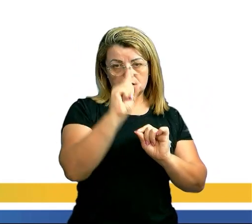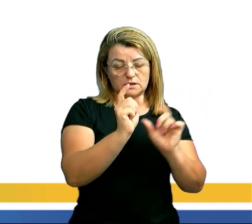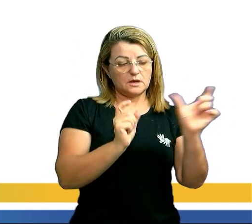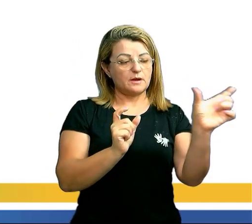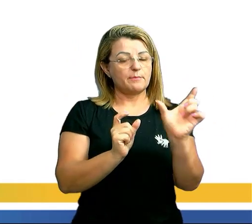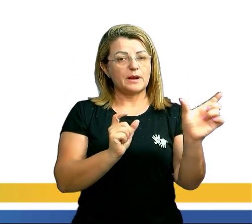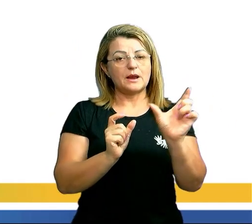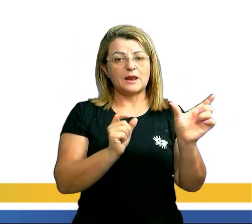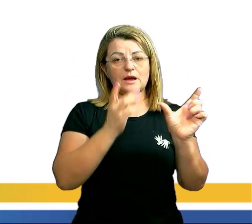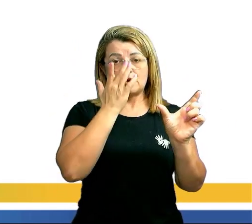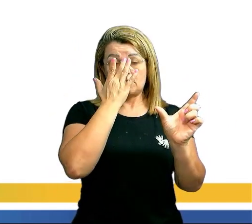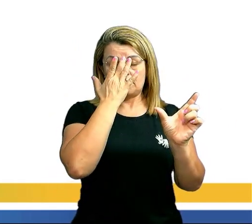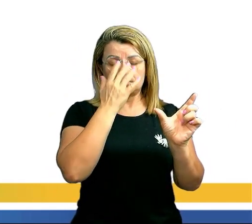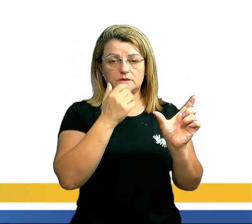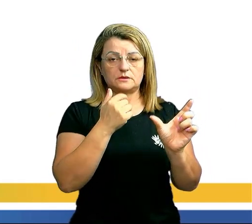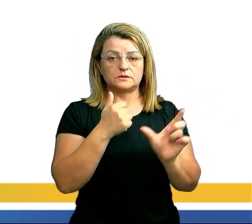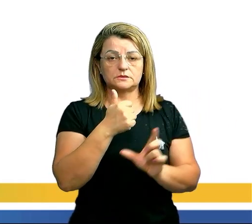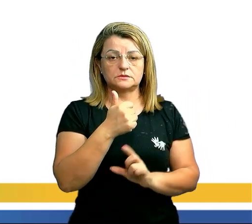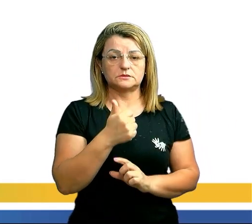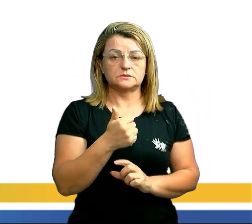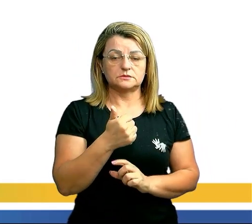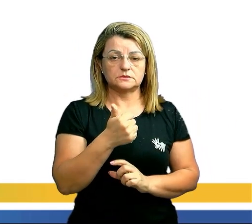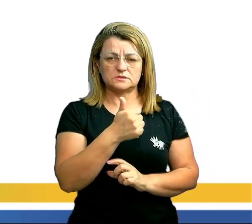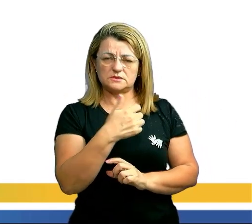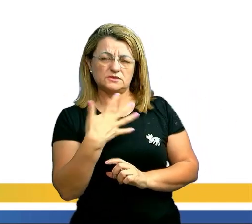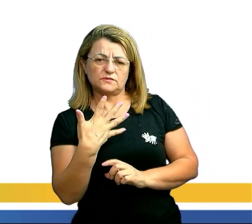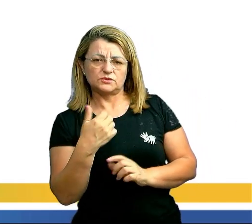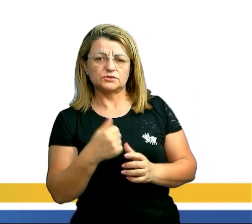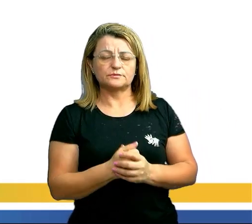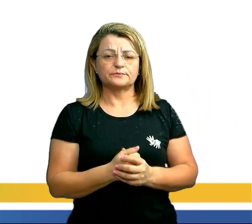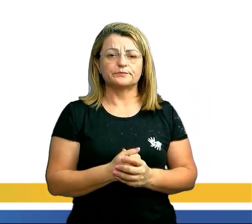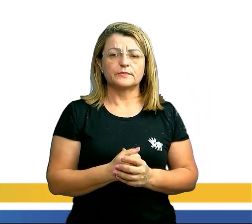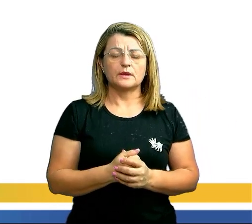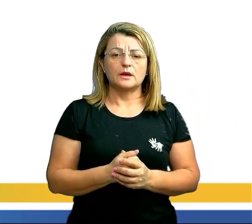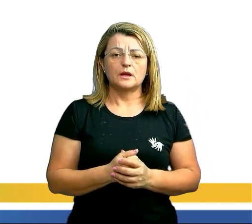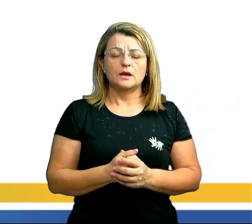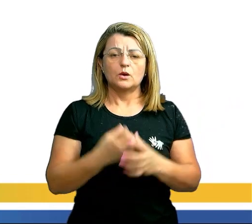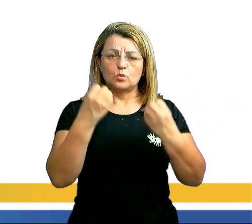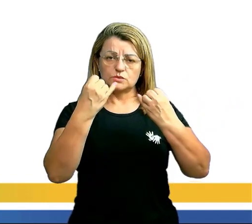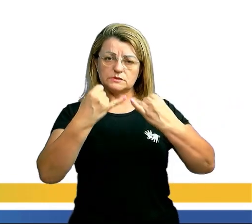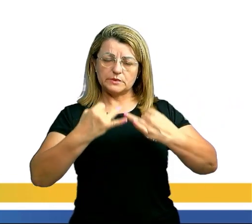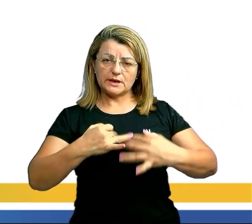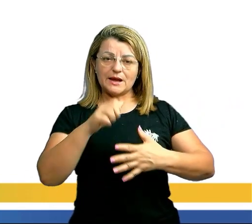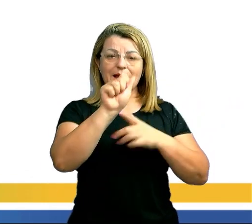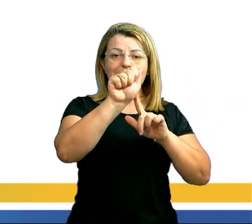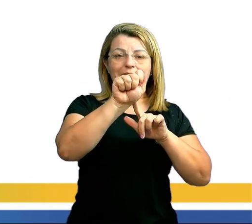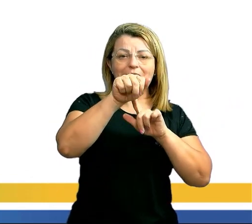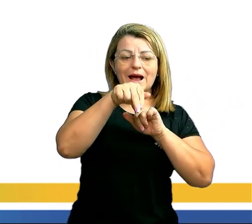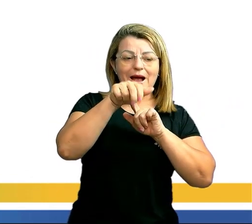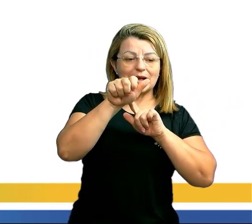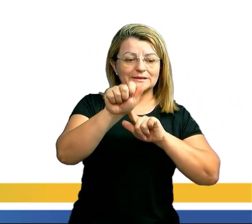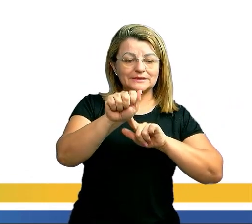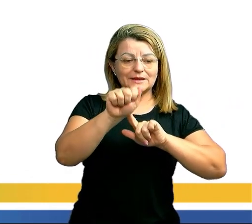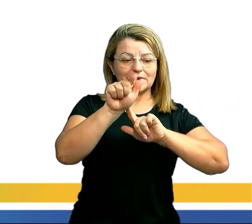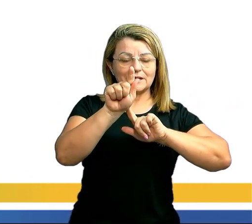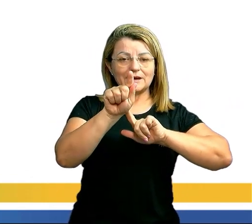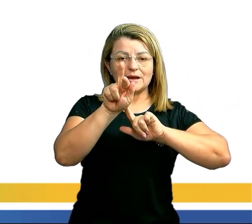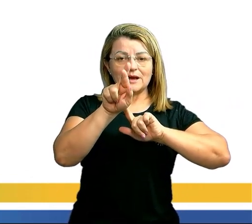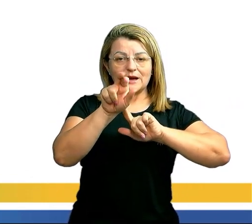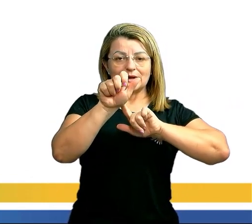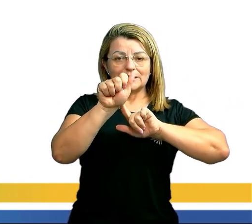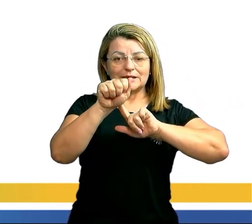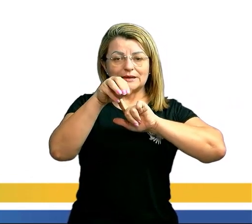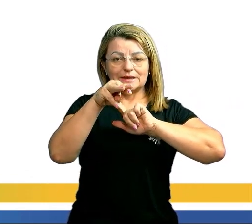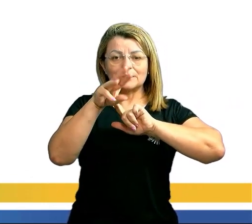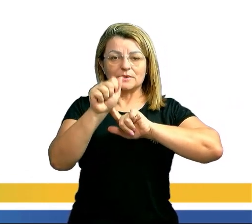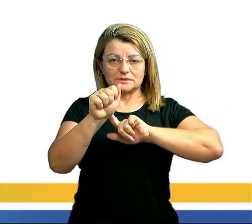muito a palavra anagrama porque é muito recorrente isso aqui no Enem, beleza? Quando falar em anagrama, lembre-se, você que está assistindo, isso aqui